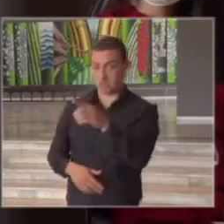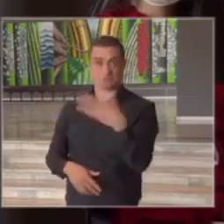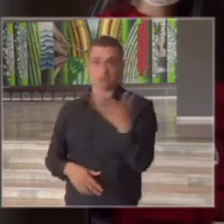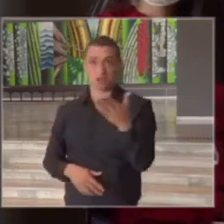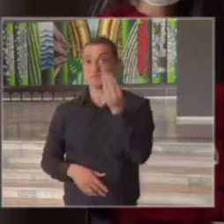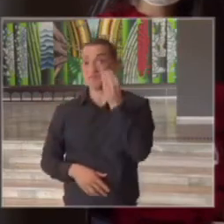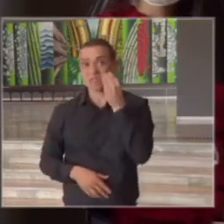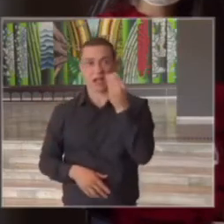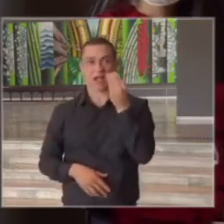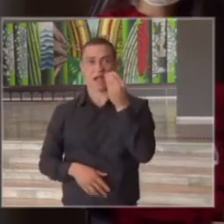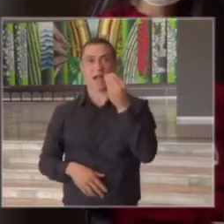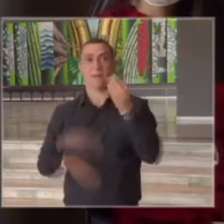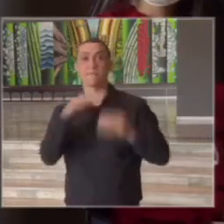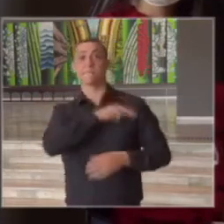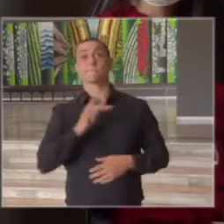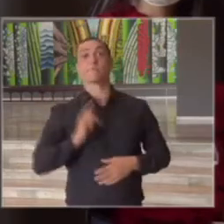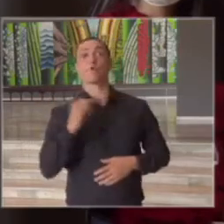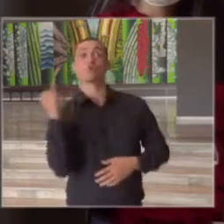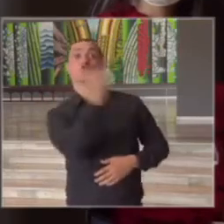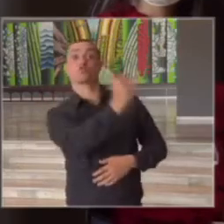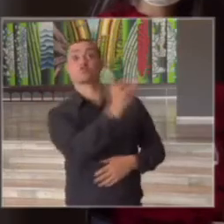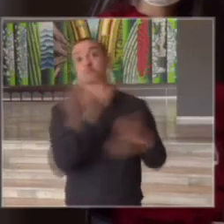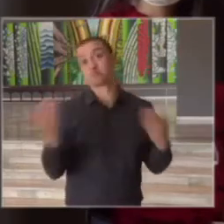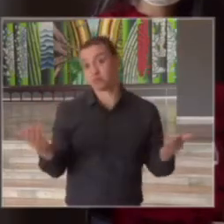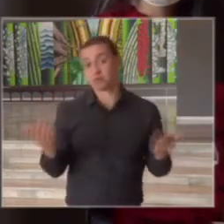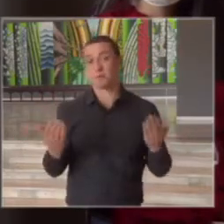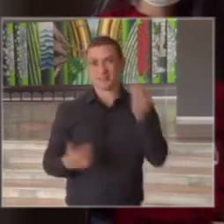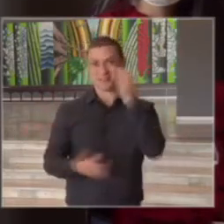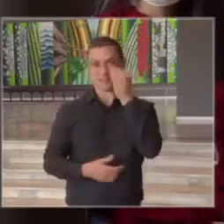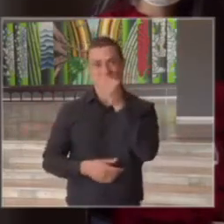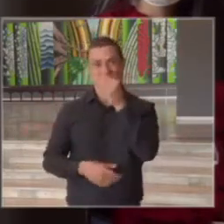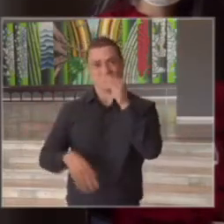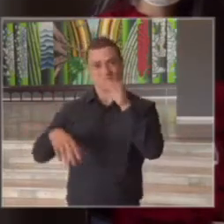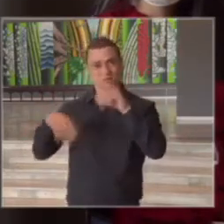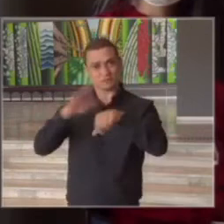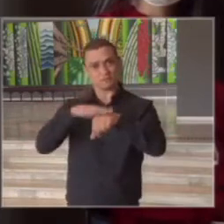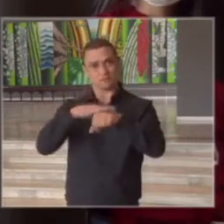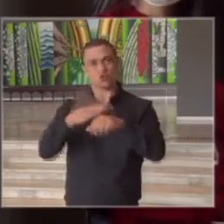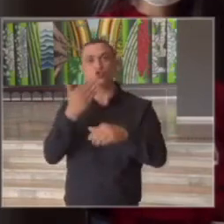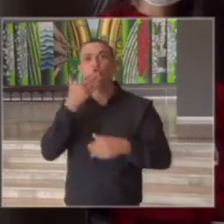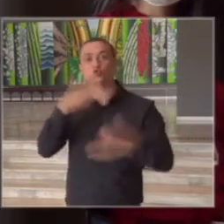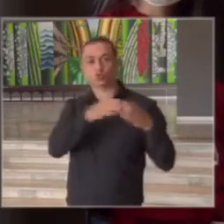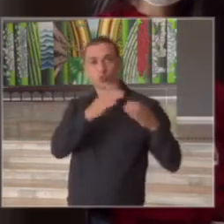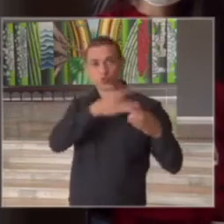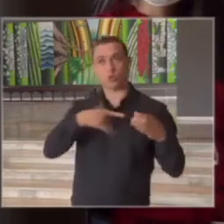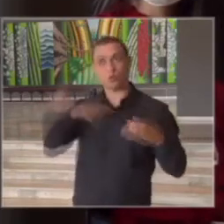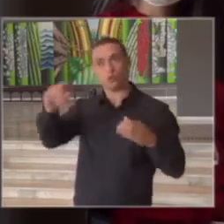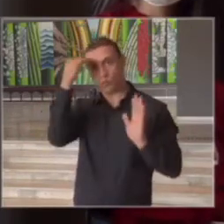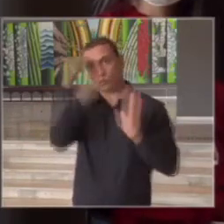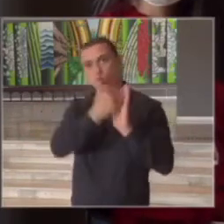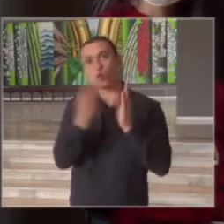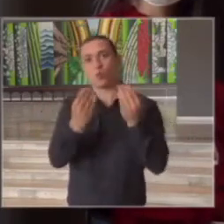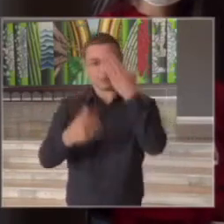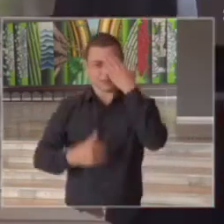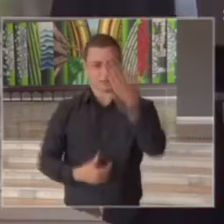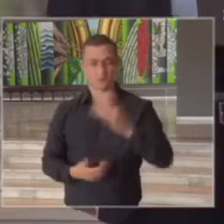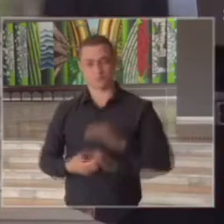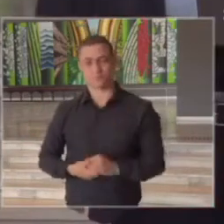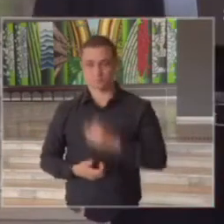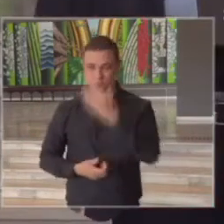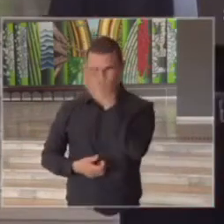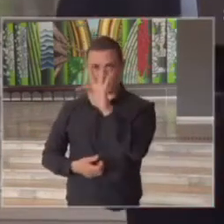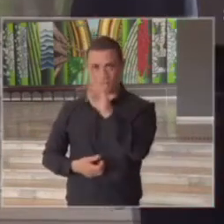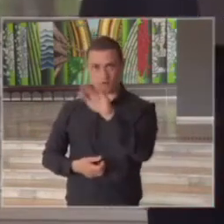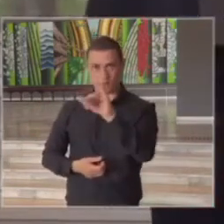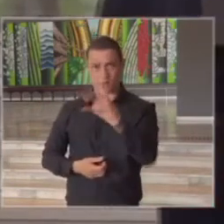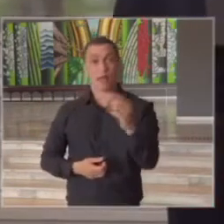levar o caso para o Ministério Público para que a medida sujeita pelo comitê seja cumprida obrigado obrigado Fábio